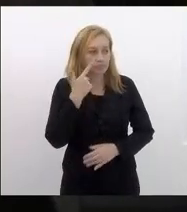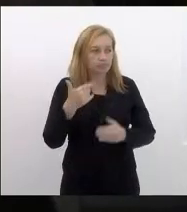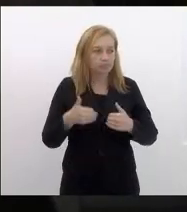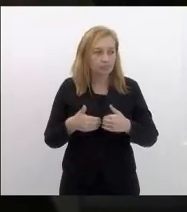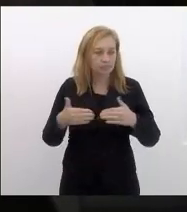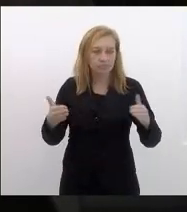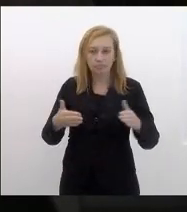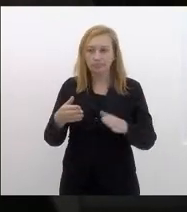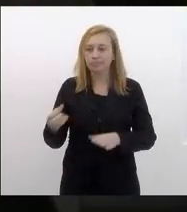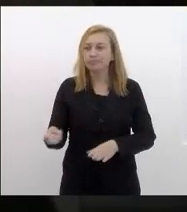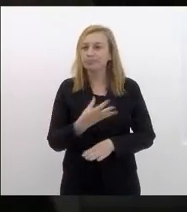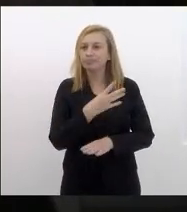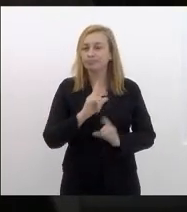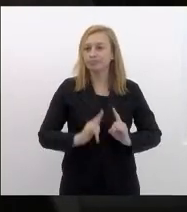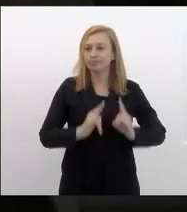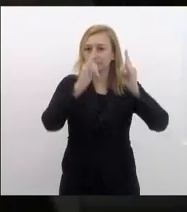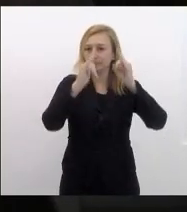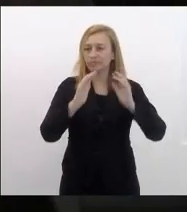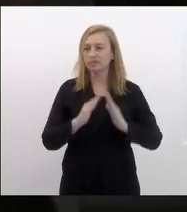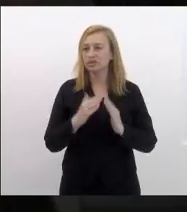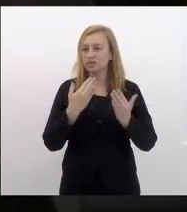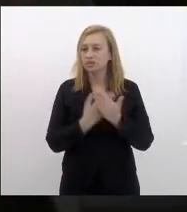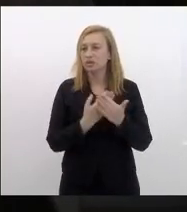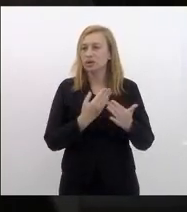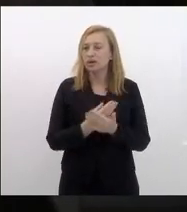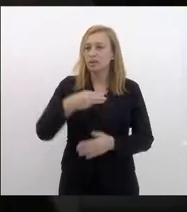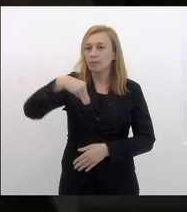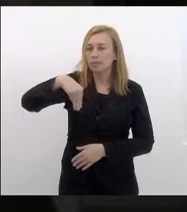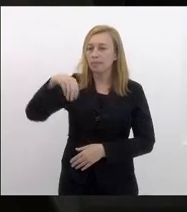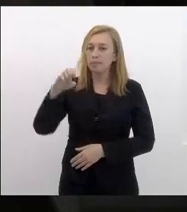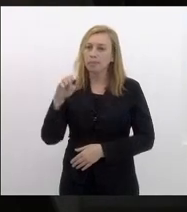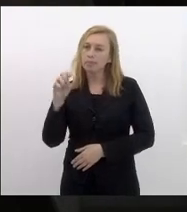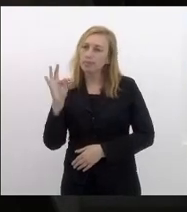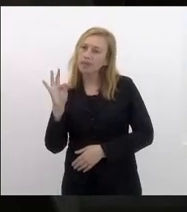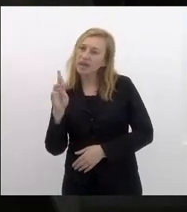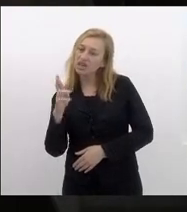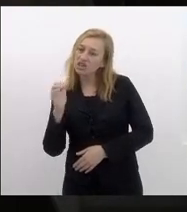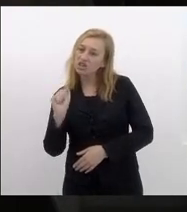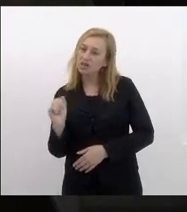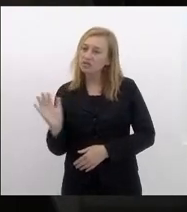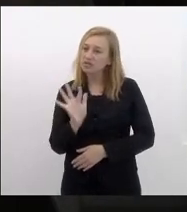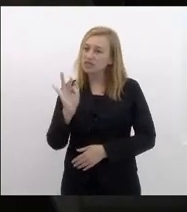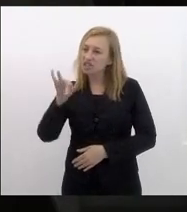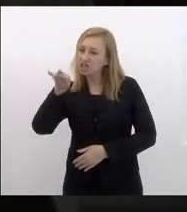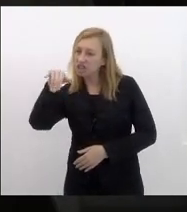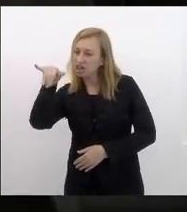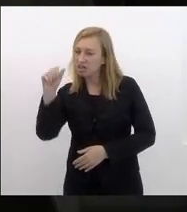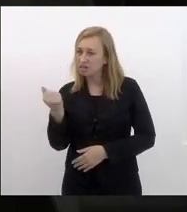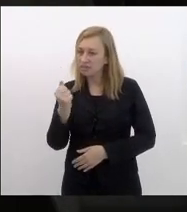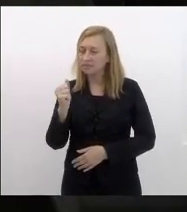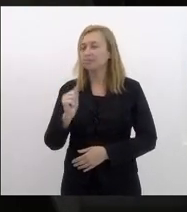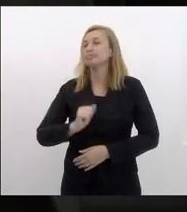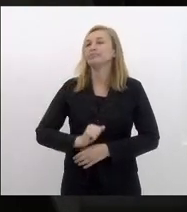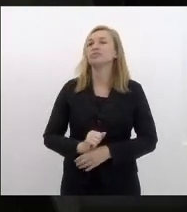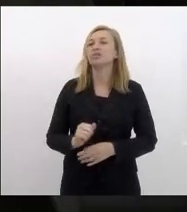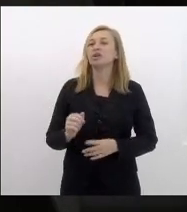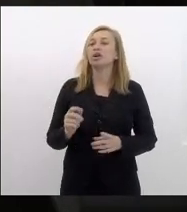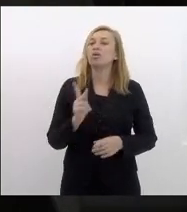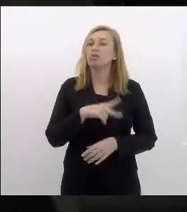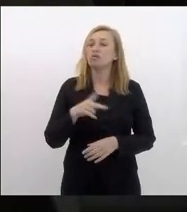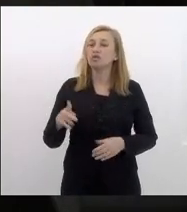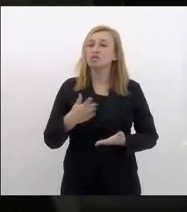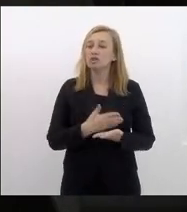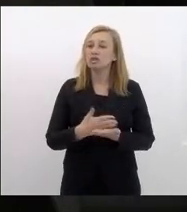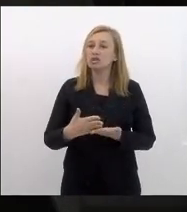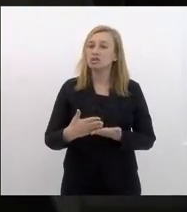um prédio novo de uma escola chamada Mestra Fininha no Barreto e o Pedro II começou no prédio velho da Mestra Fininha e